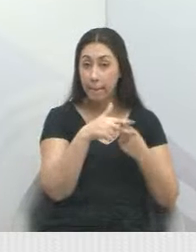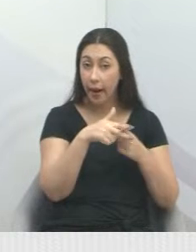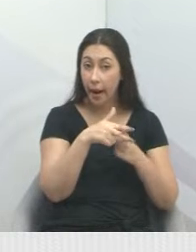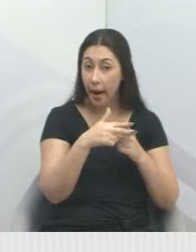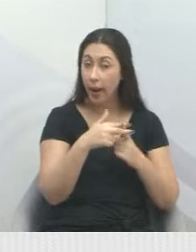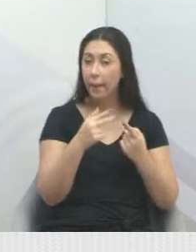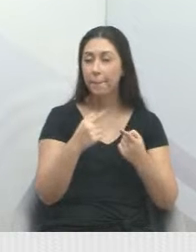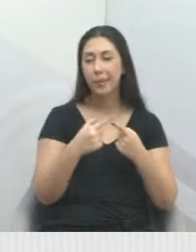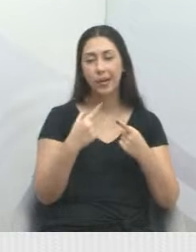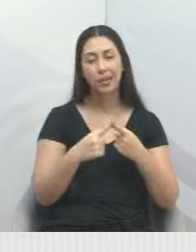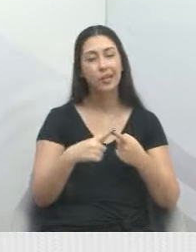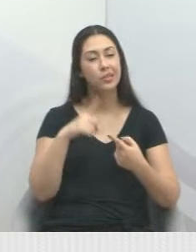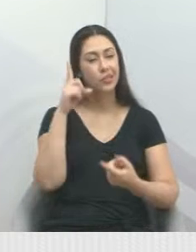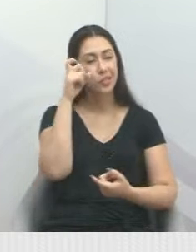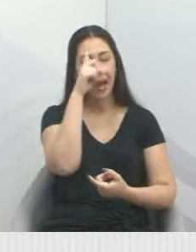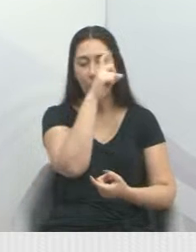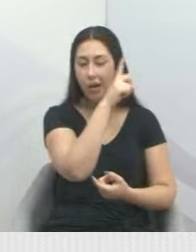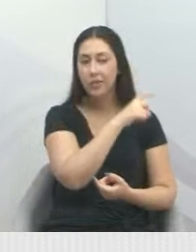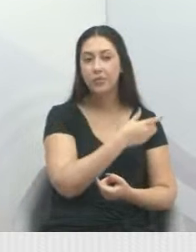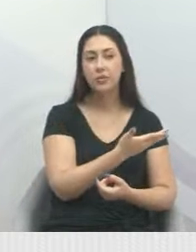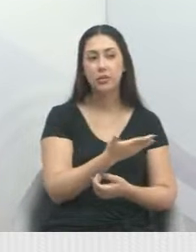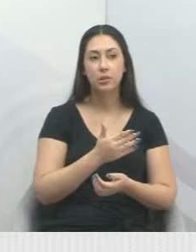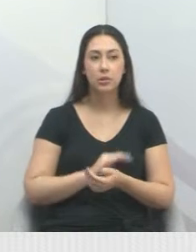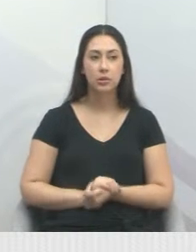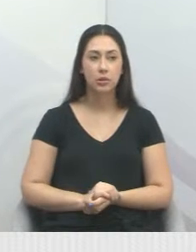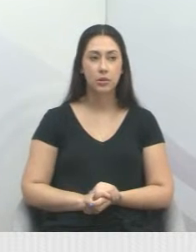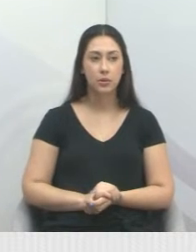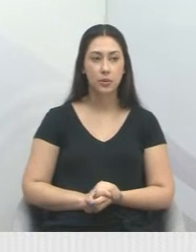não aguenta mais a cobrança dos moradores.